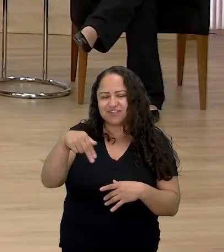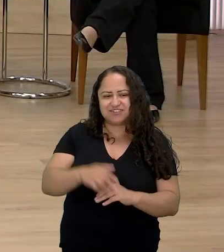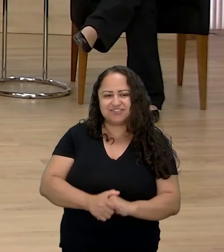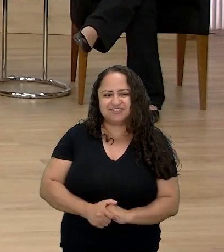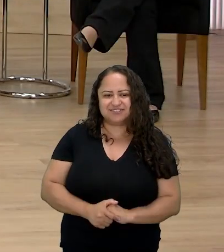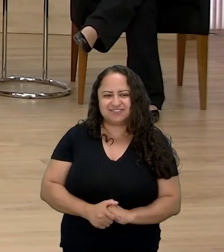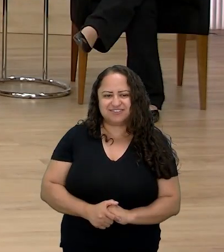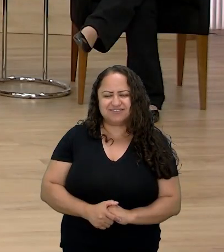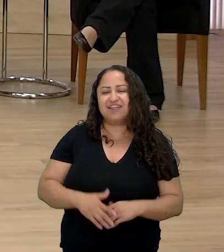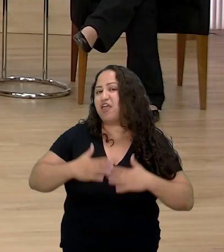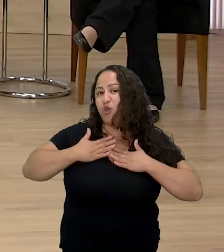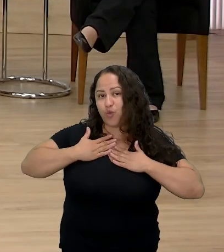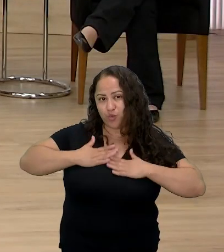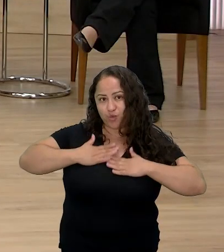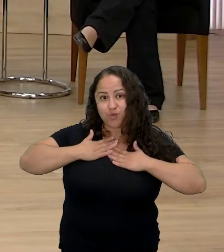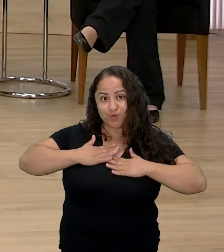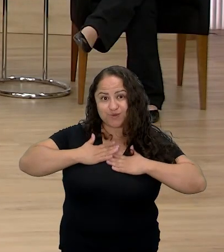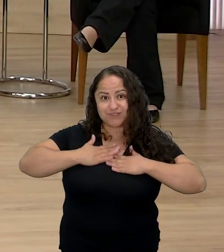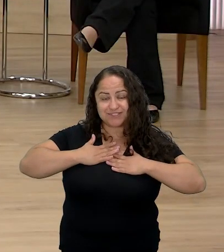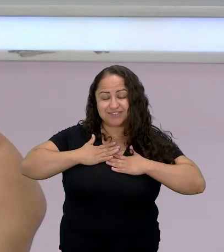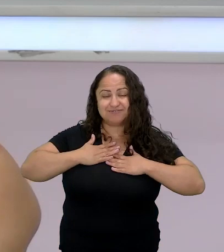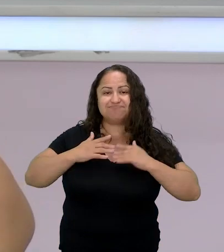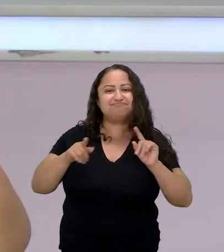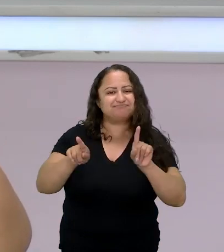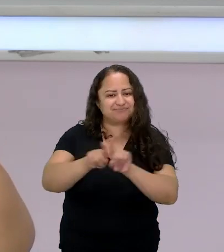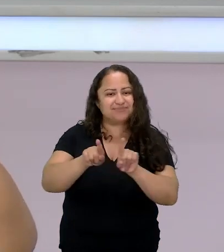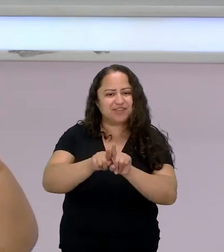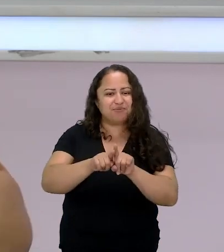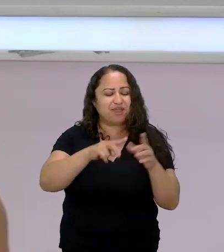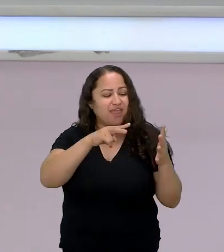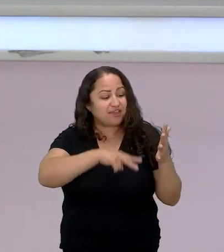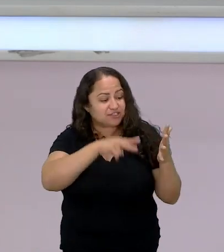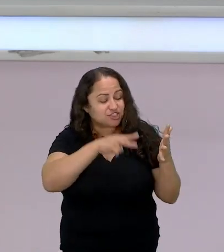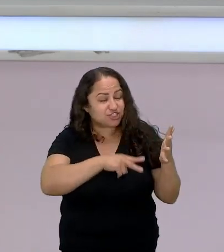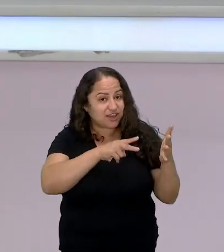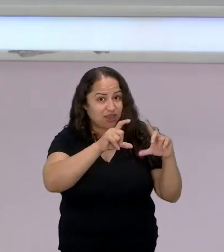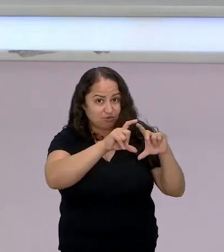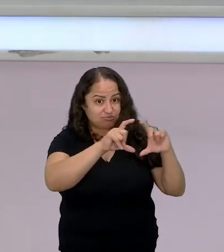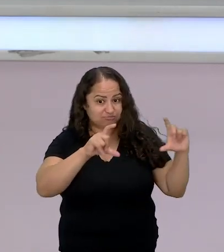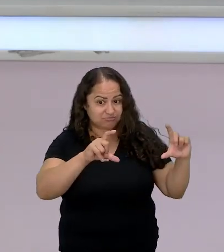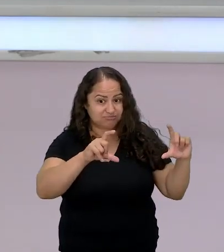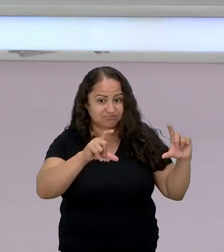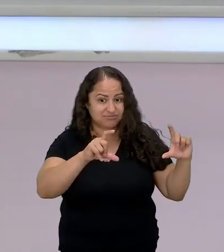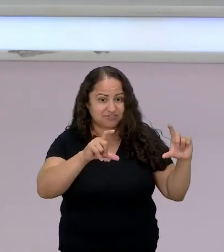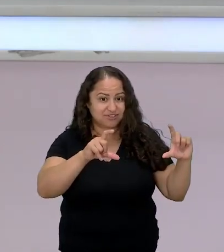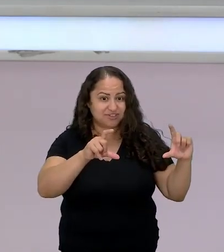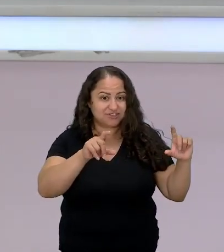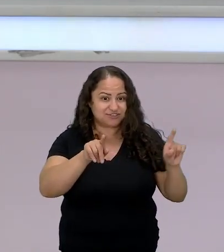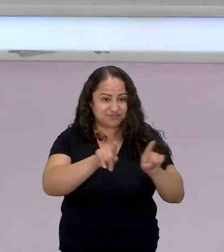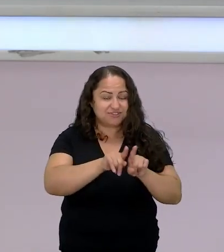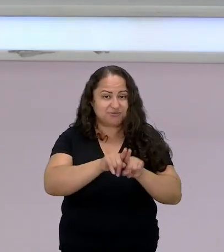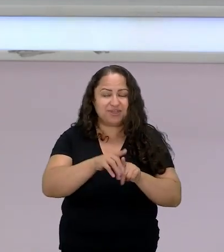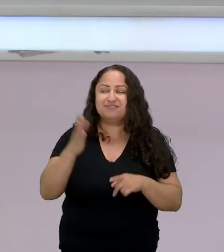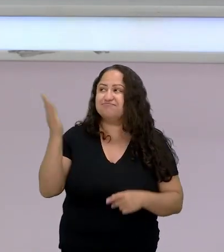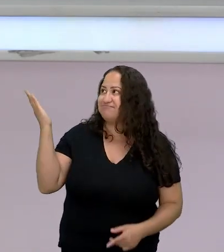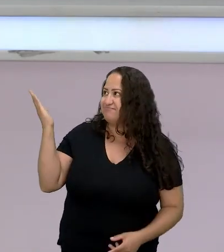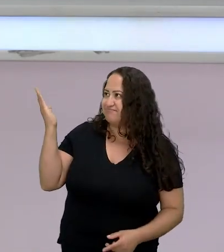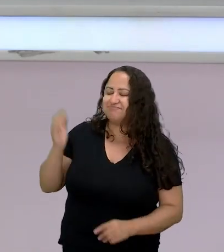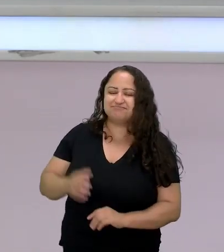Eu gostaria até de ler um trecho, até no PPT, deixa eu colocar aqui.